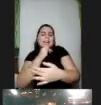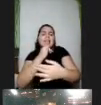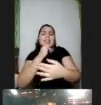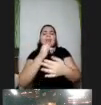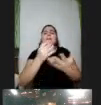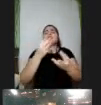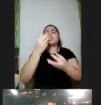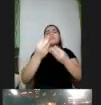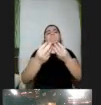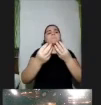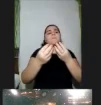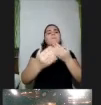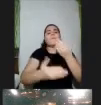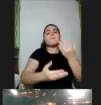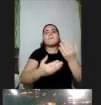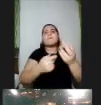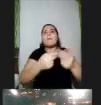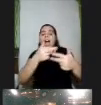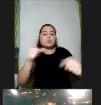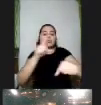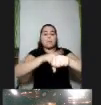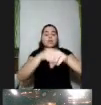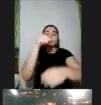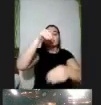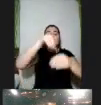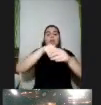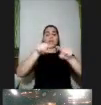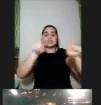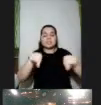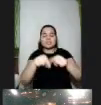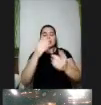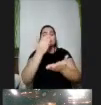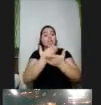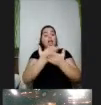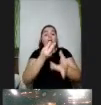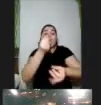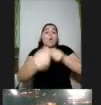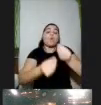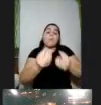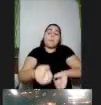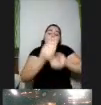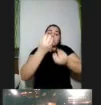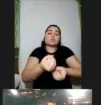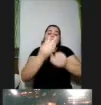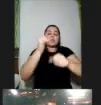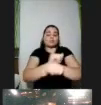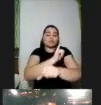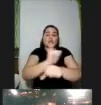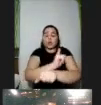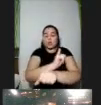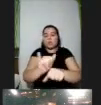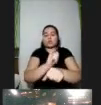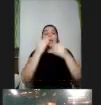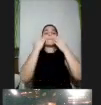diversos se produziu esses recursos múltiplos recursos de apresentação de conceitos de